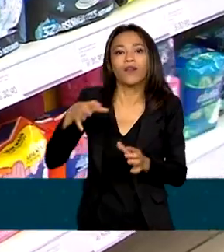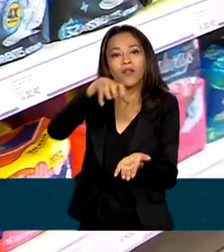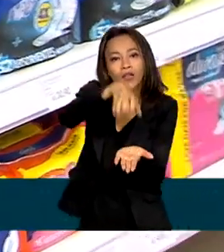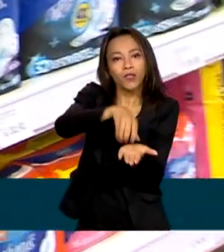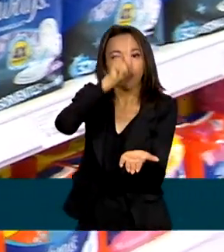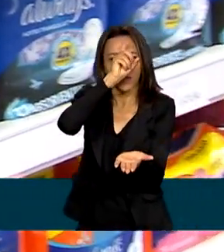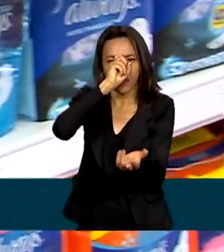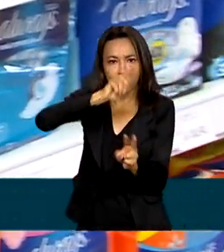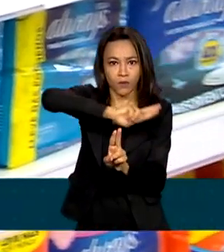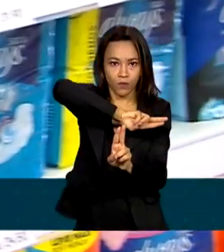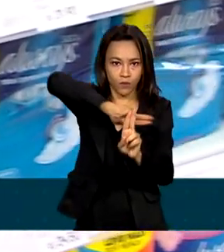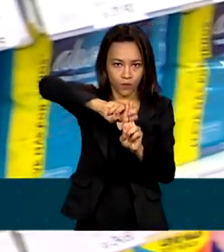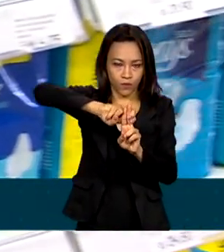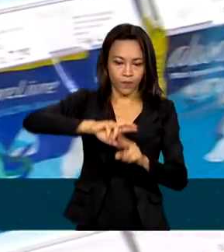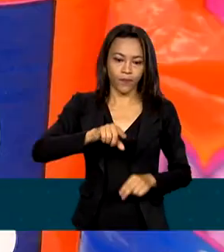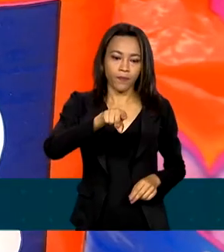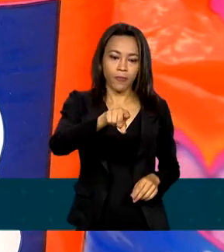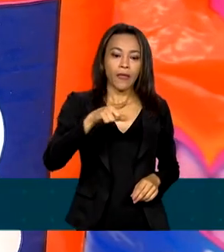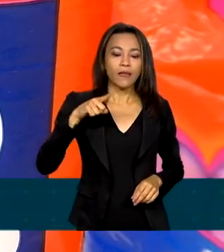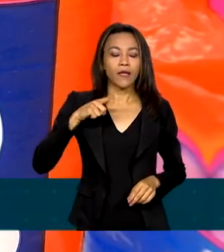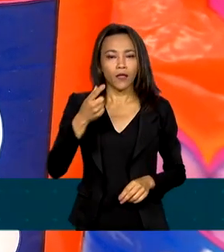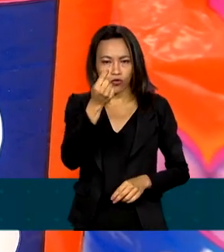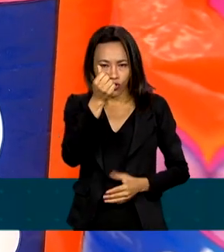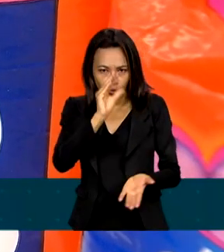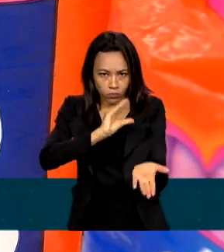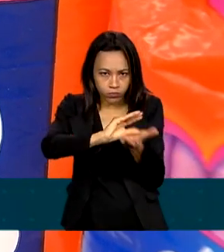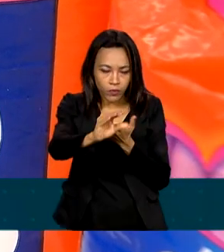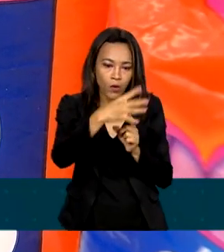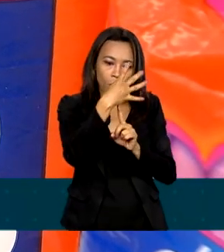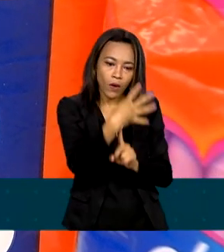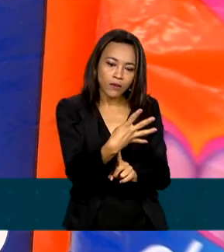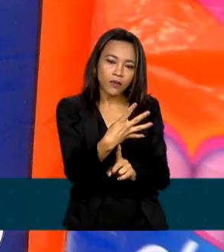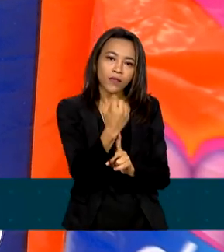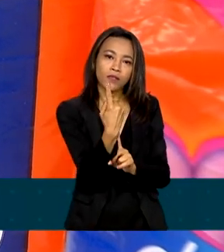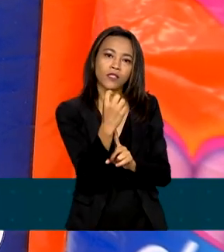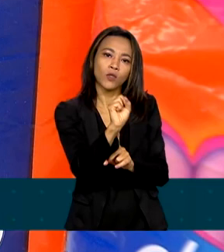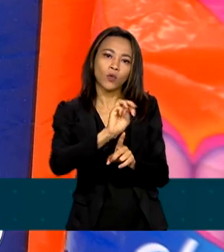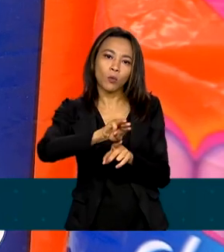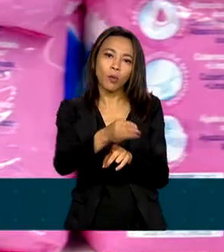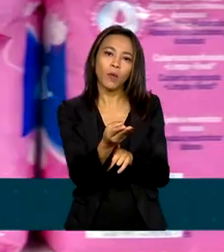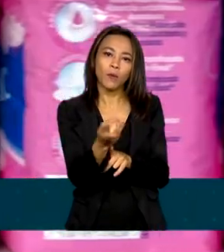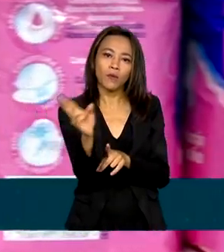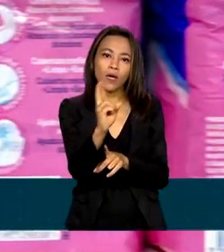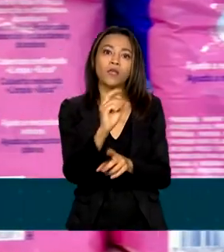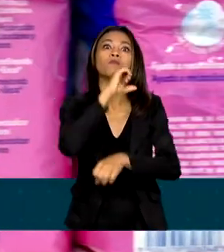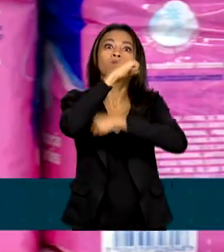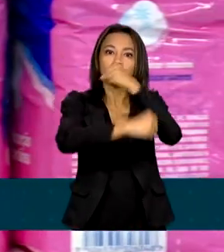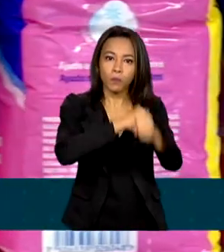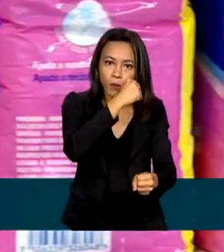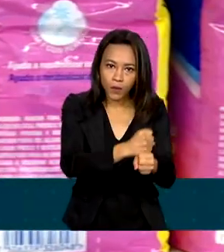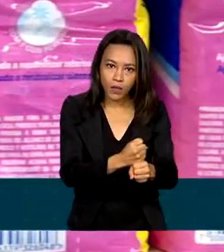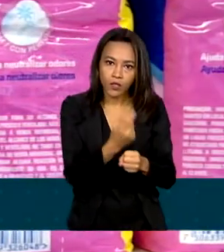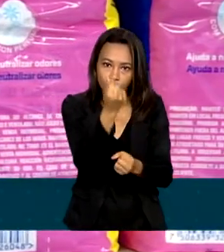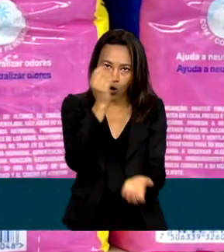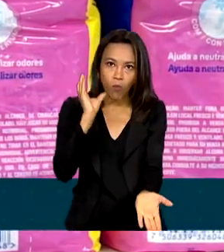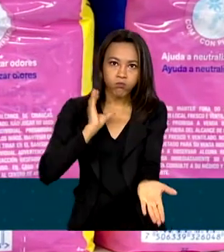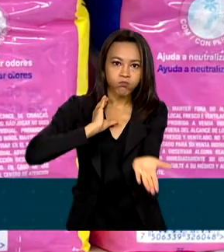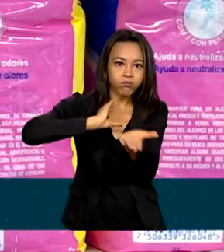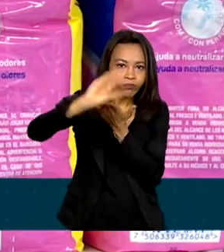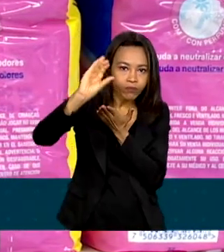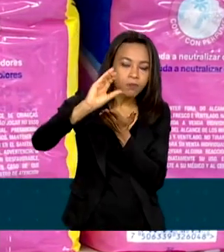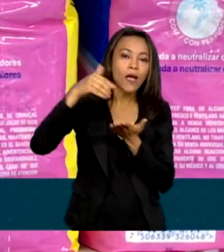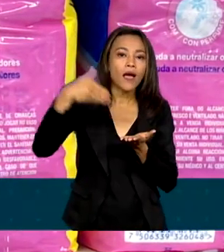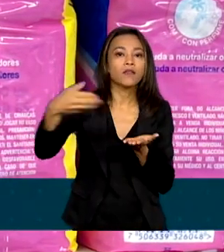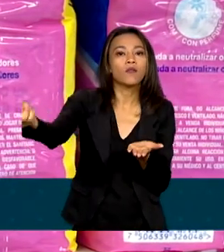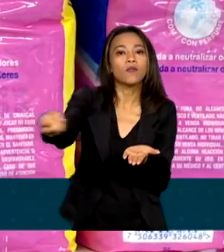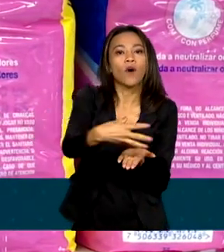A iniciativa prevê investimento de 418 milhões de reais por ano. A nova política vai atender de acordo